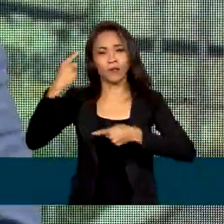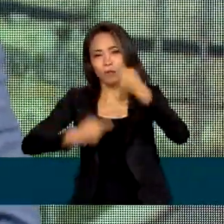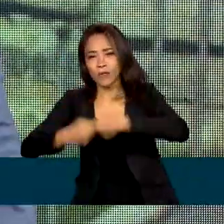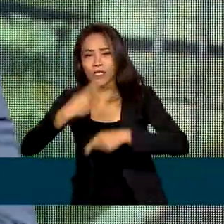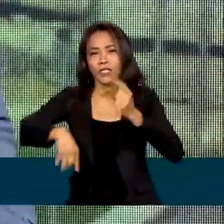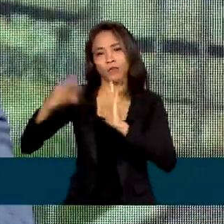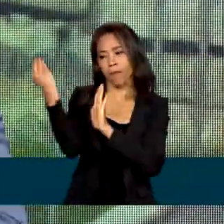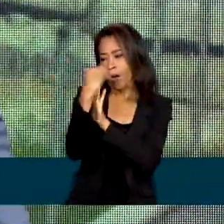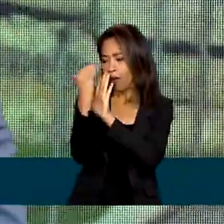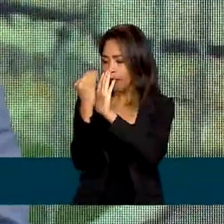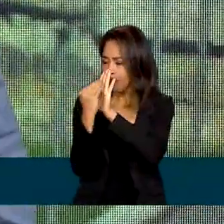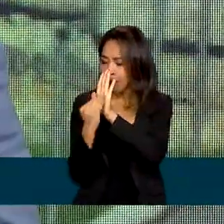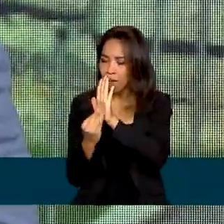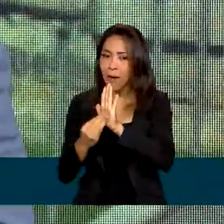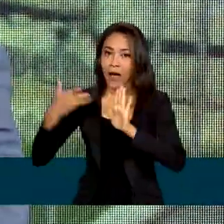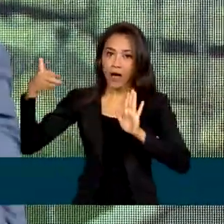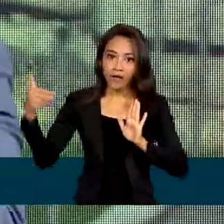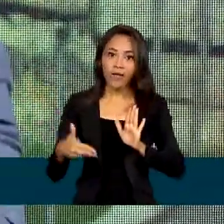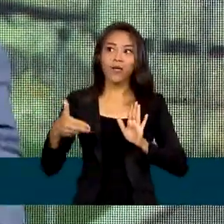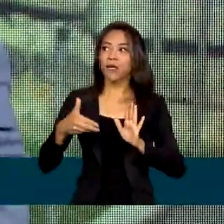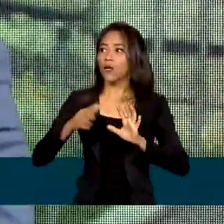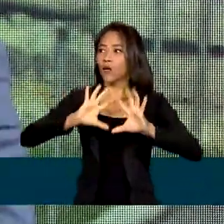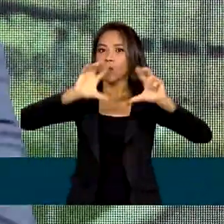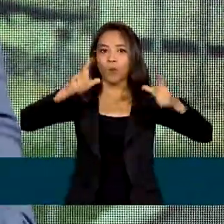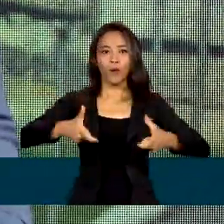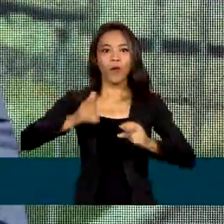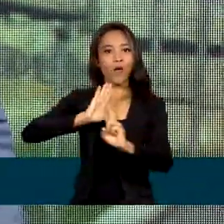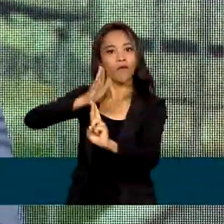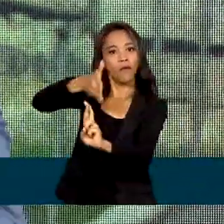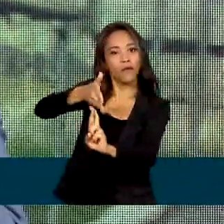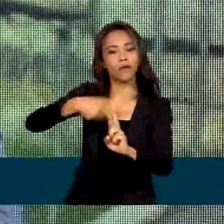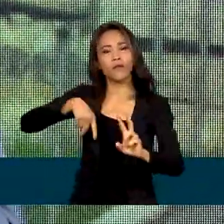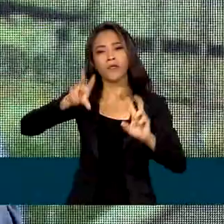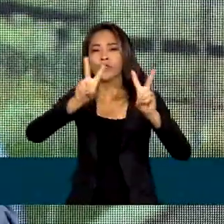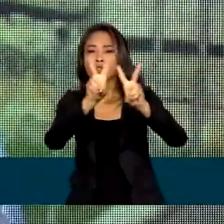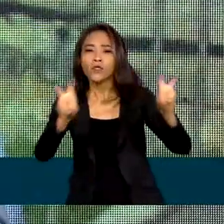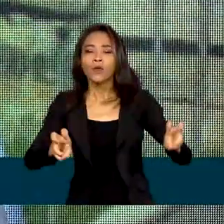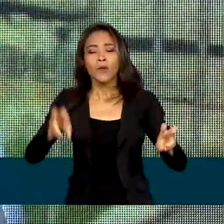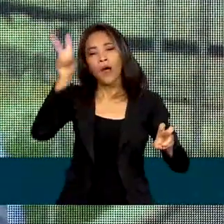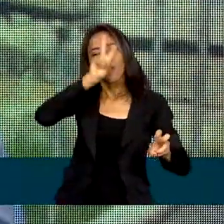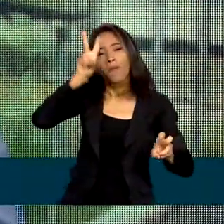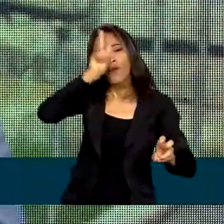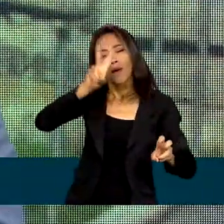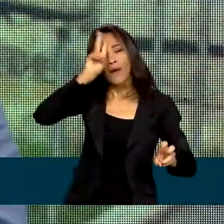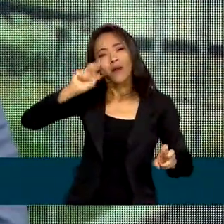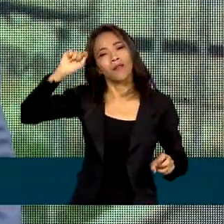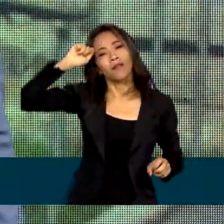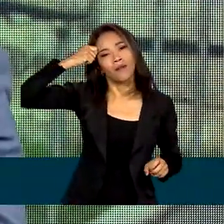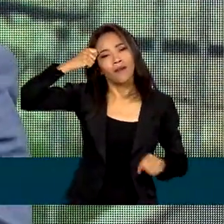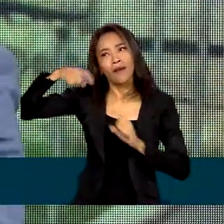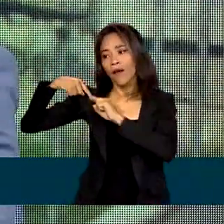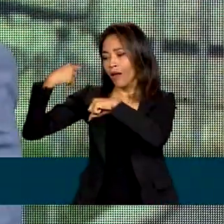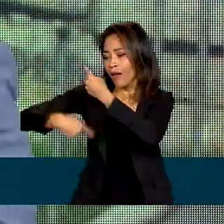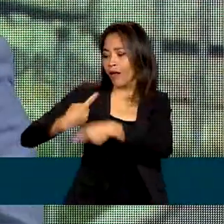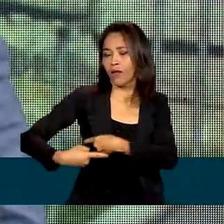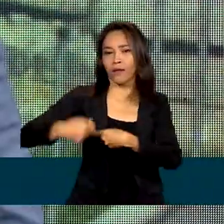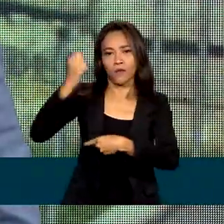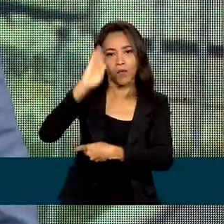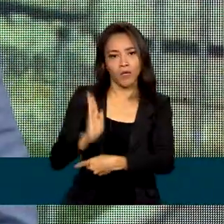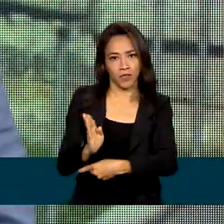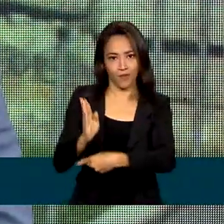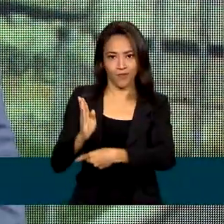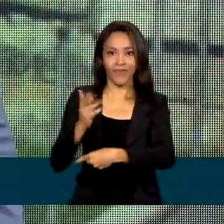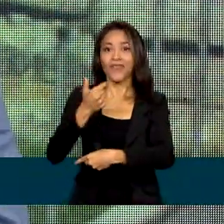formulação desse centro de referência sobre a memória da herança africana no Brasil. O que será, como será,